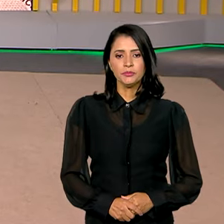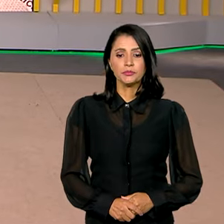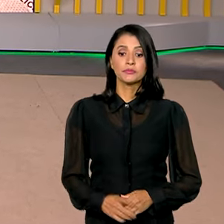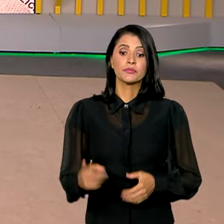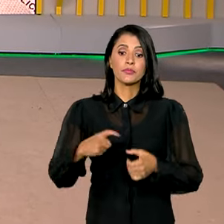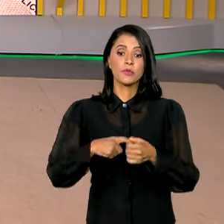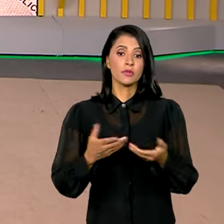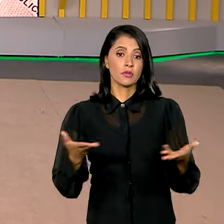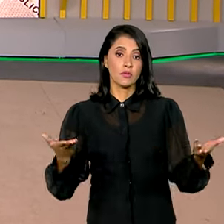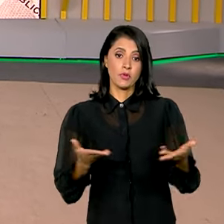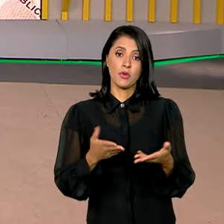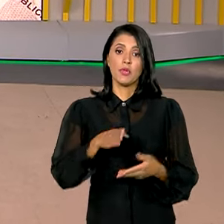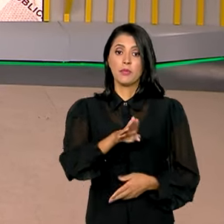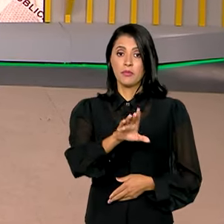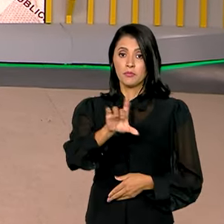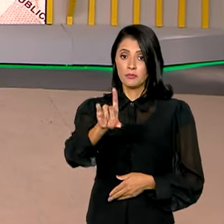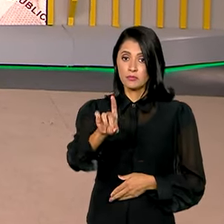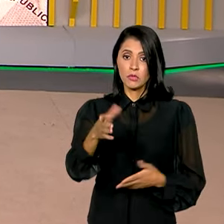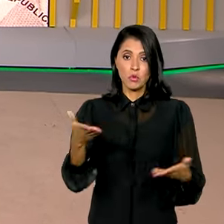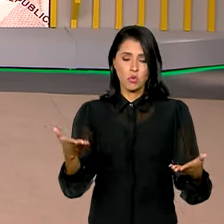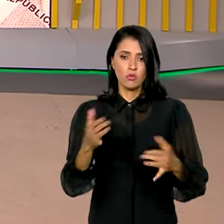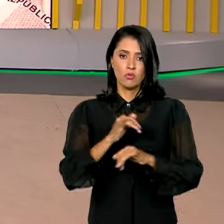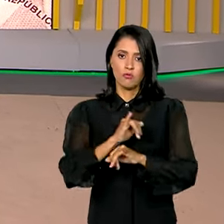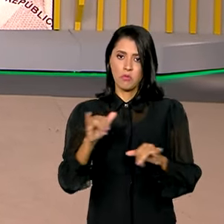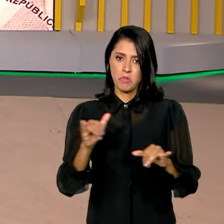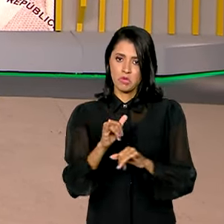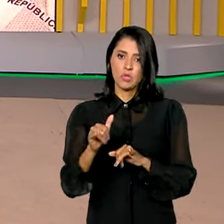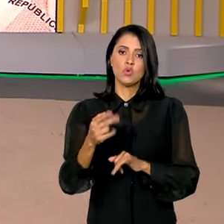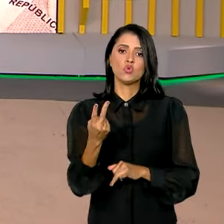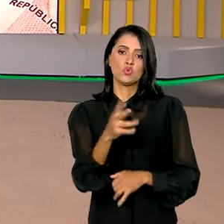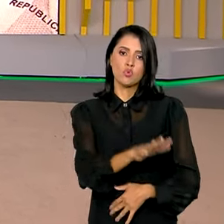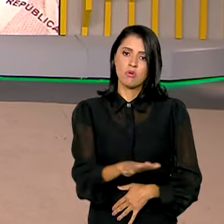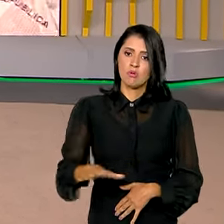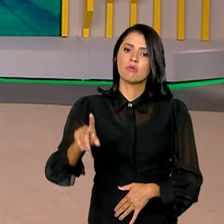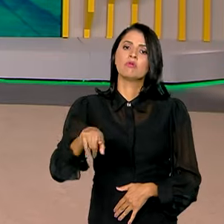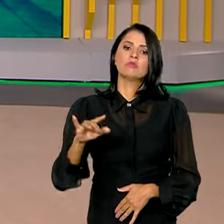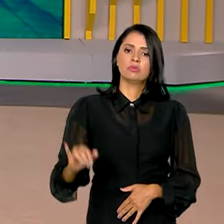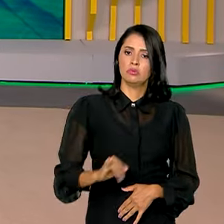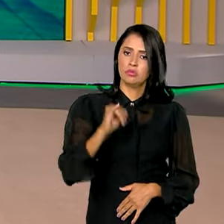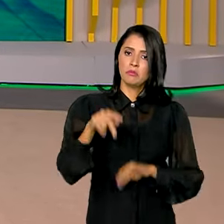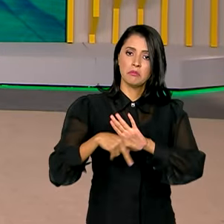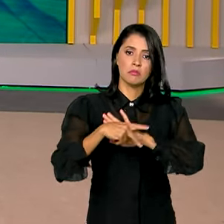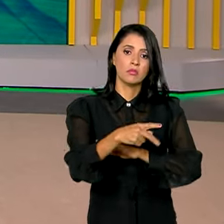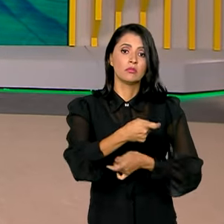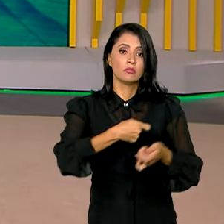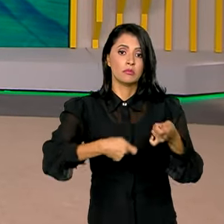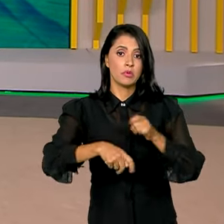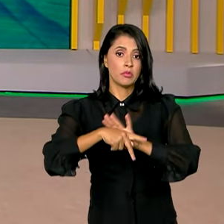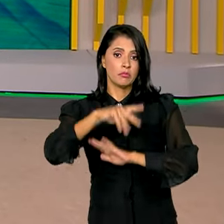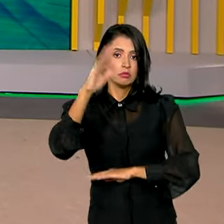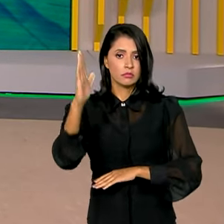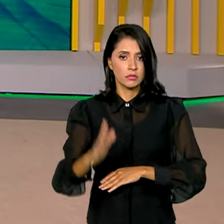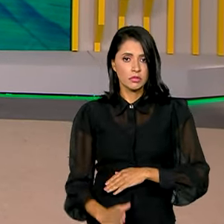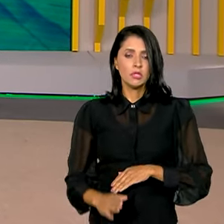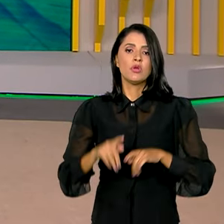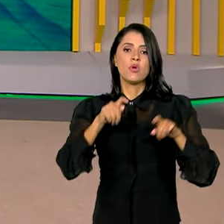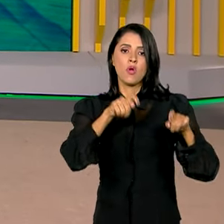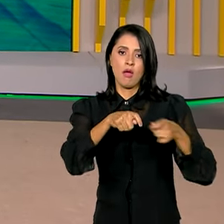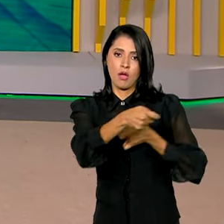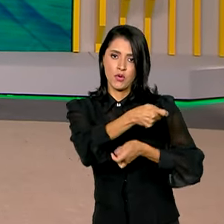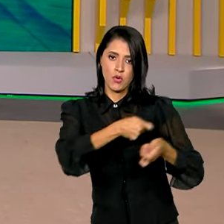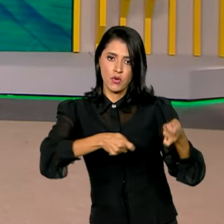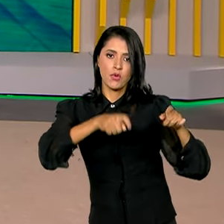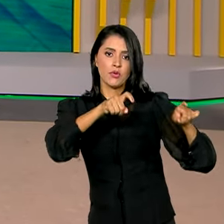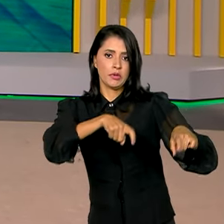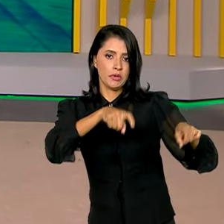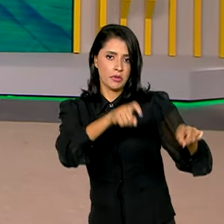Nós voltamos aqui no Brasil em dia com dados de duas áreas importantes para a economia brasileira. O agronegócio e o setor de